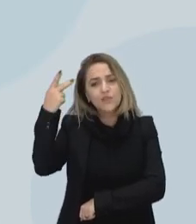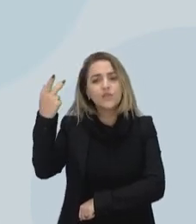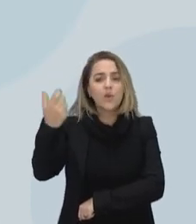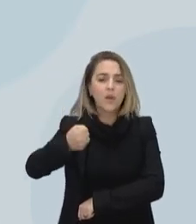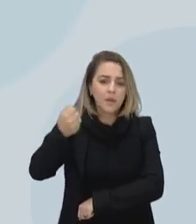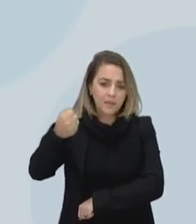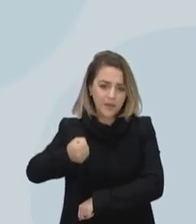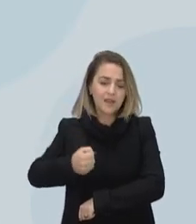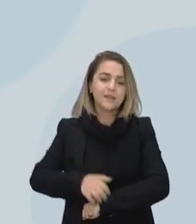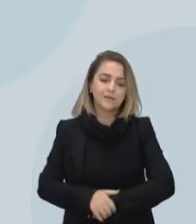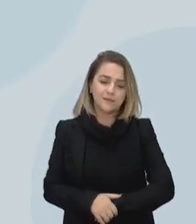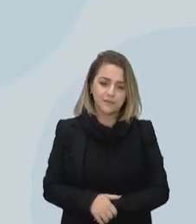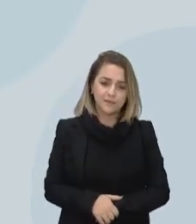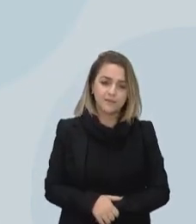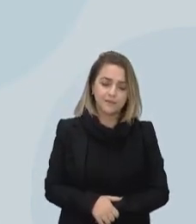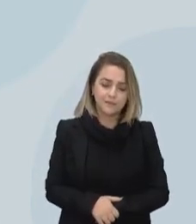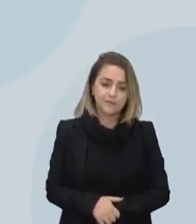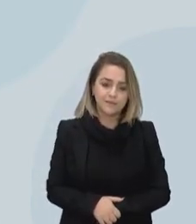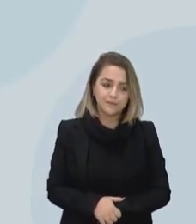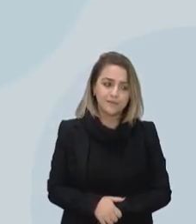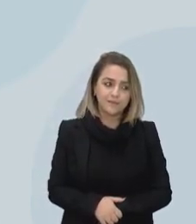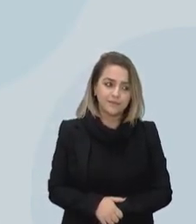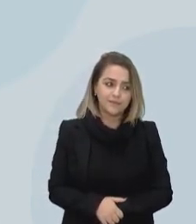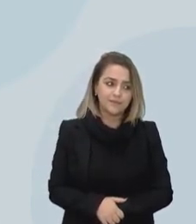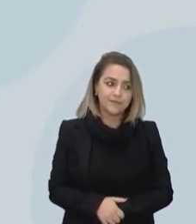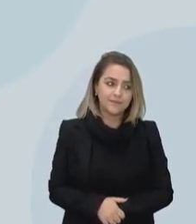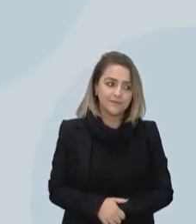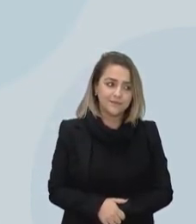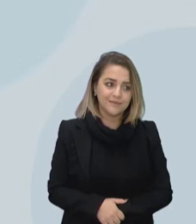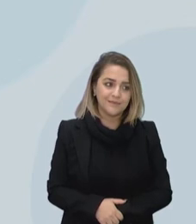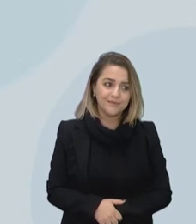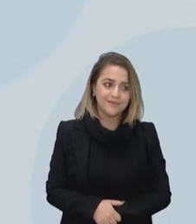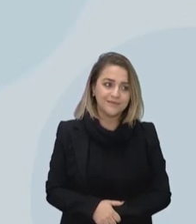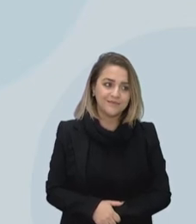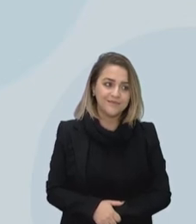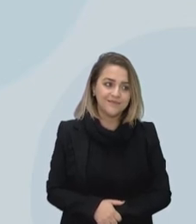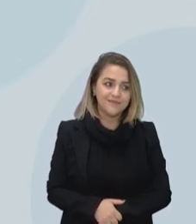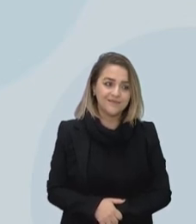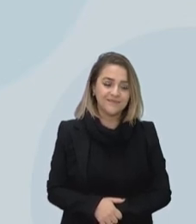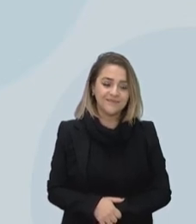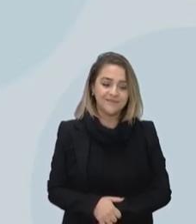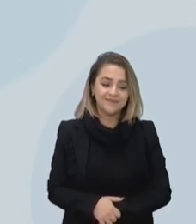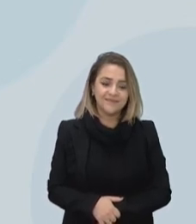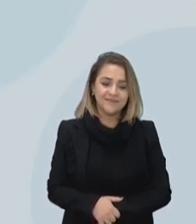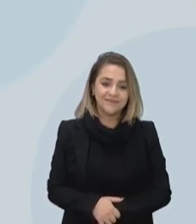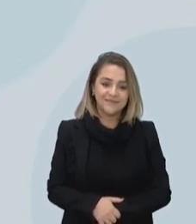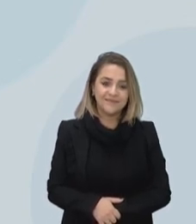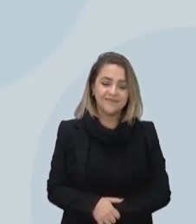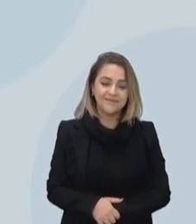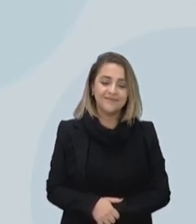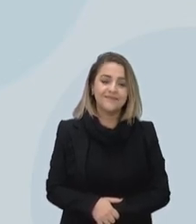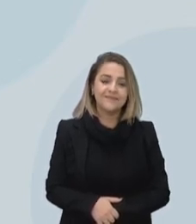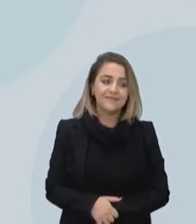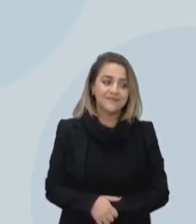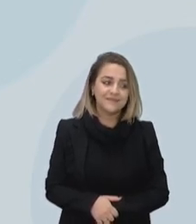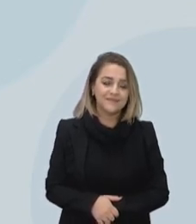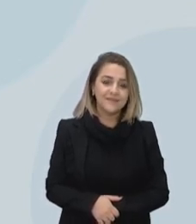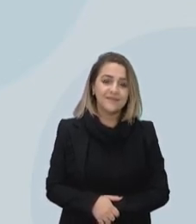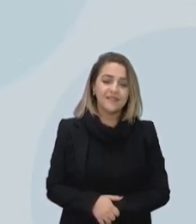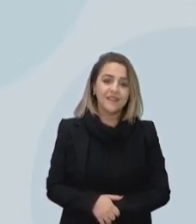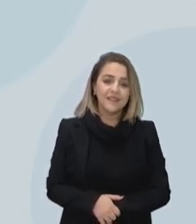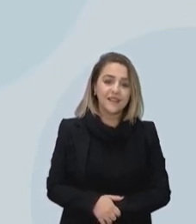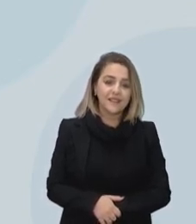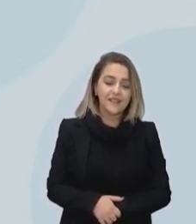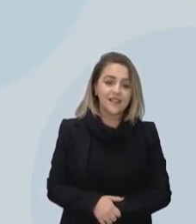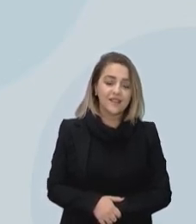ocupadas por pessoas de cor de pele branca, né? E que é apenas um marcador, Quer dizer, a pele branca não diz nada,